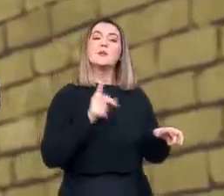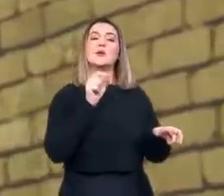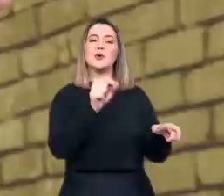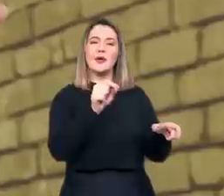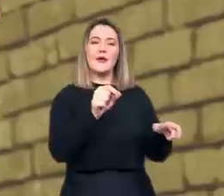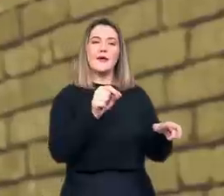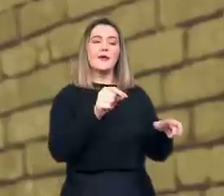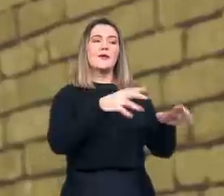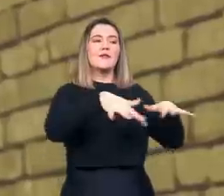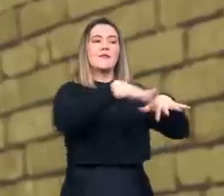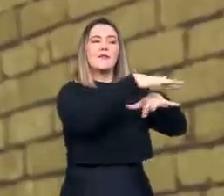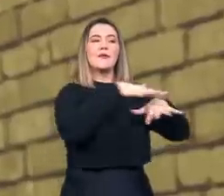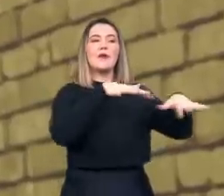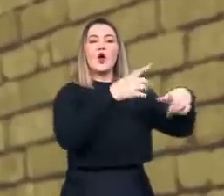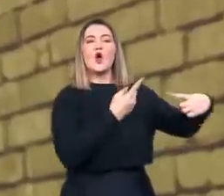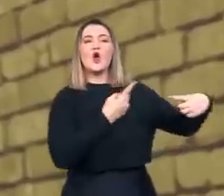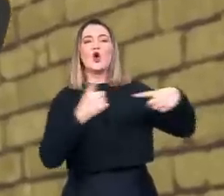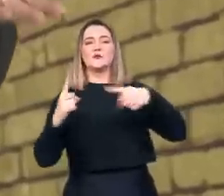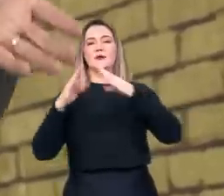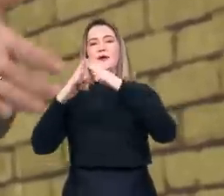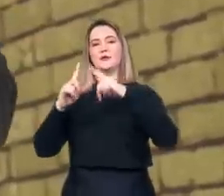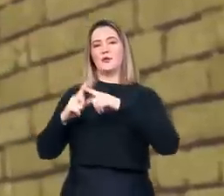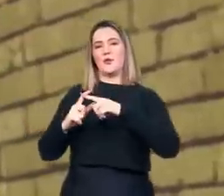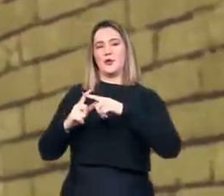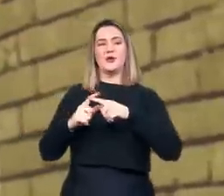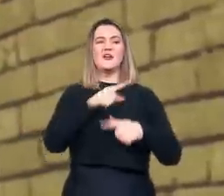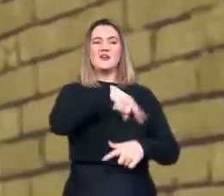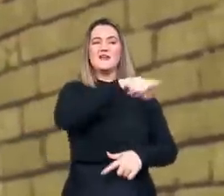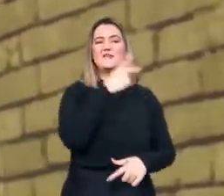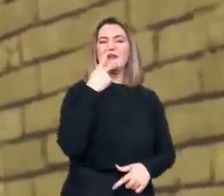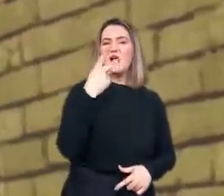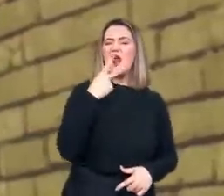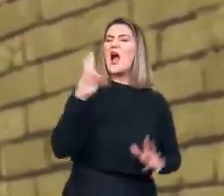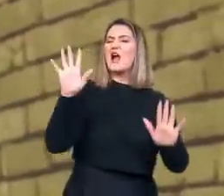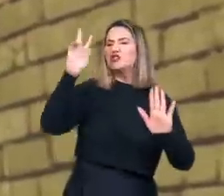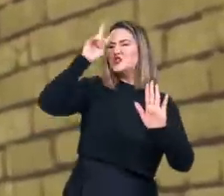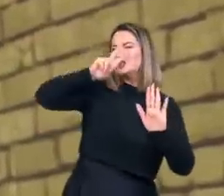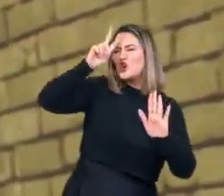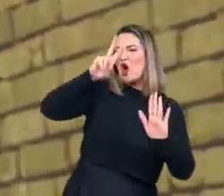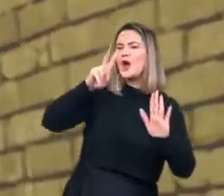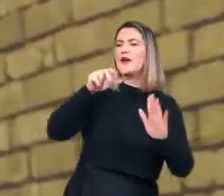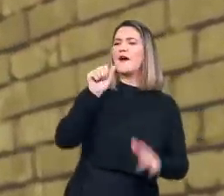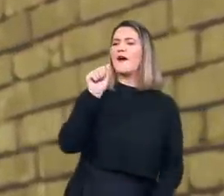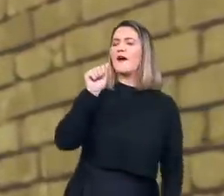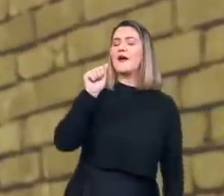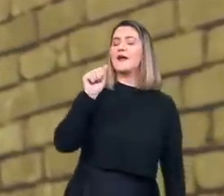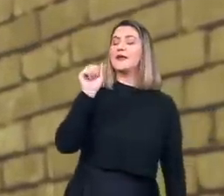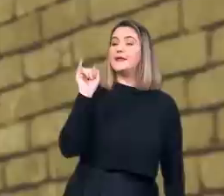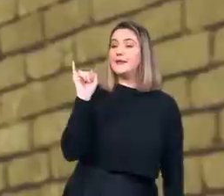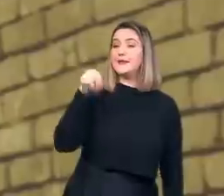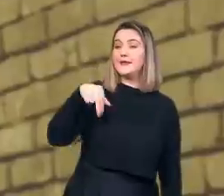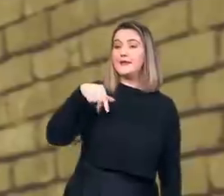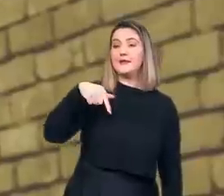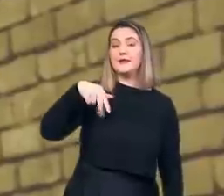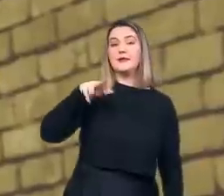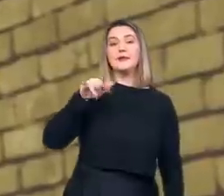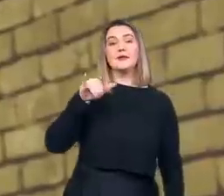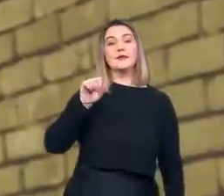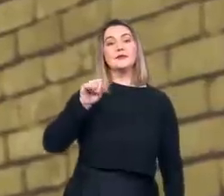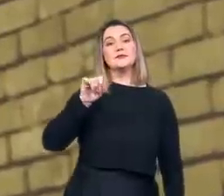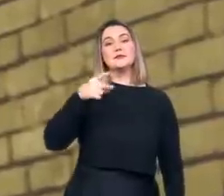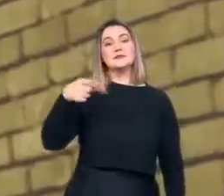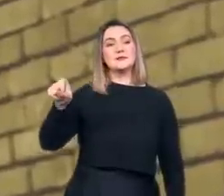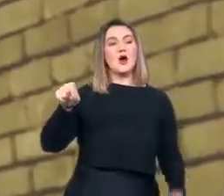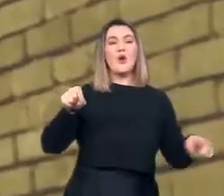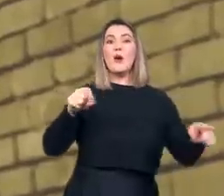anticatólica ao contar a história da Inquisição, o que poderia ser, na visão do Papa e dos clérigos, uma